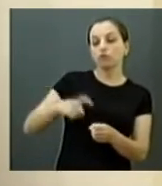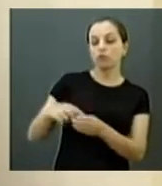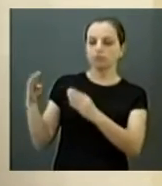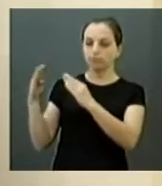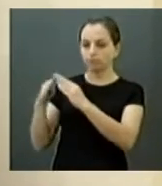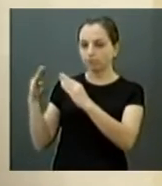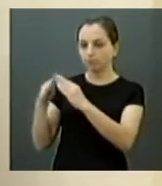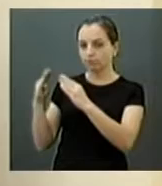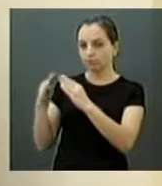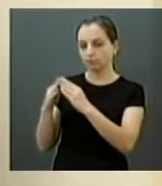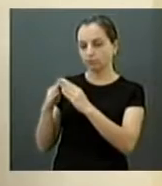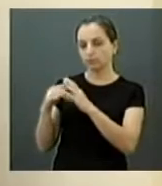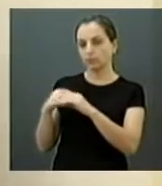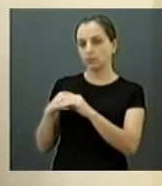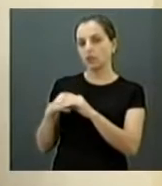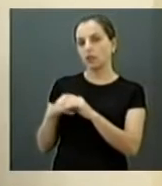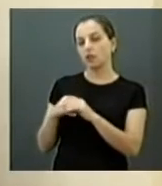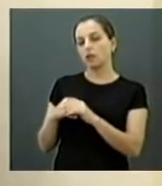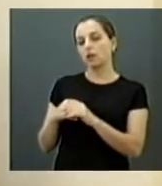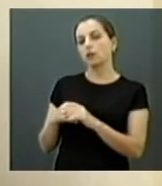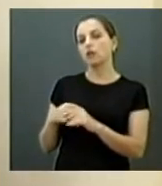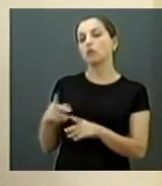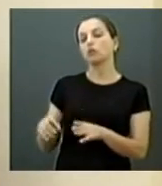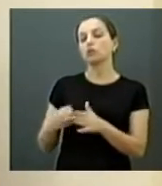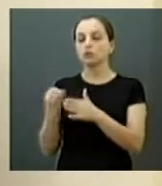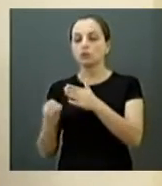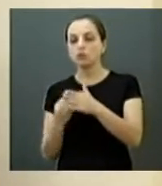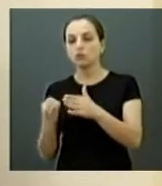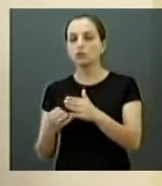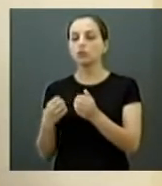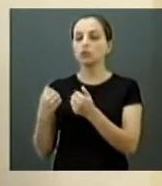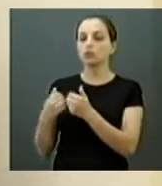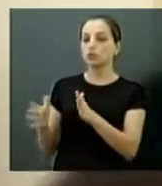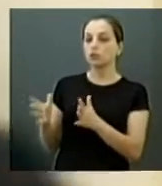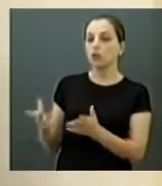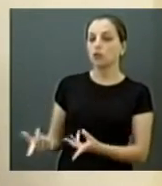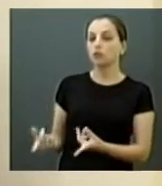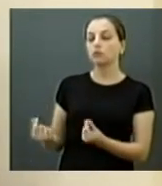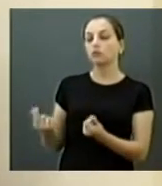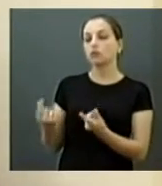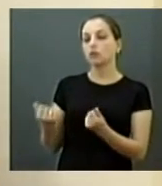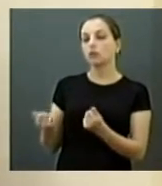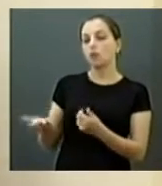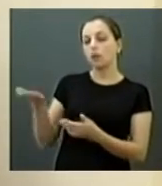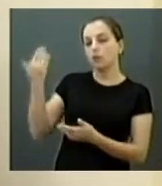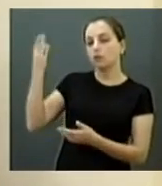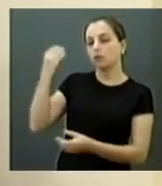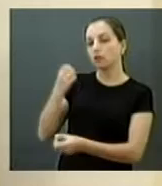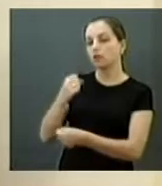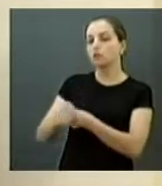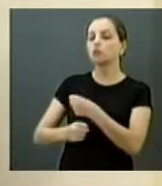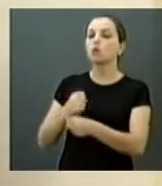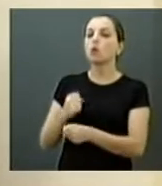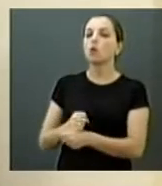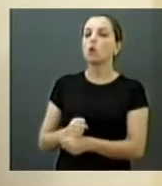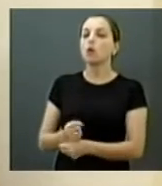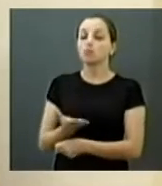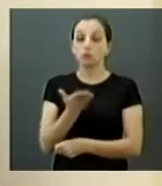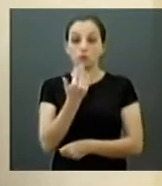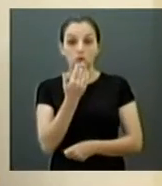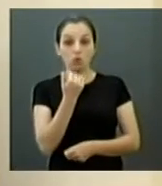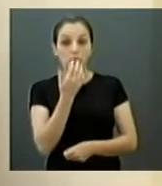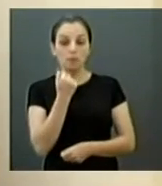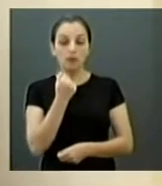contexto, inclusive, onde essas entidades deixaram de receber, desde o ano passado, produtos alimentícios,